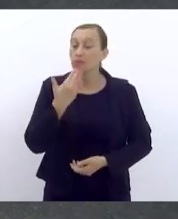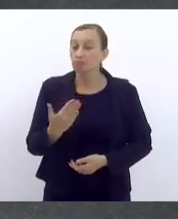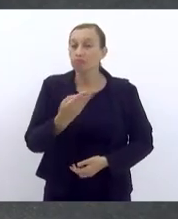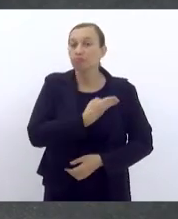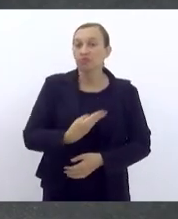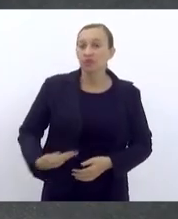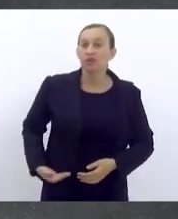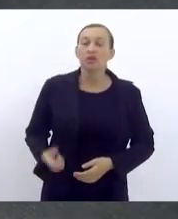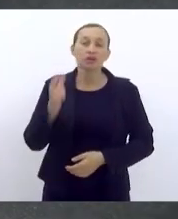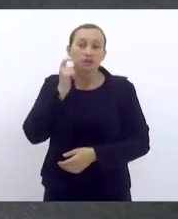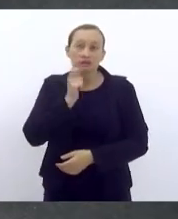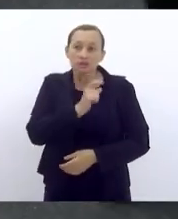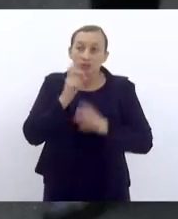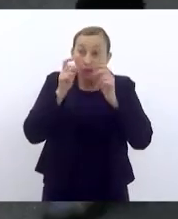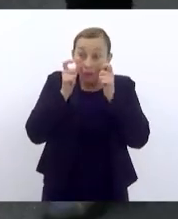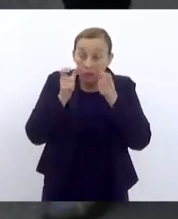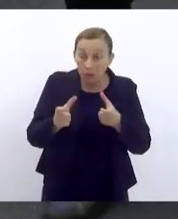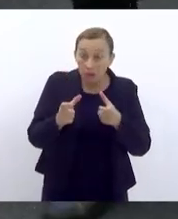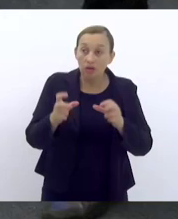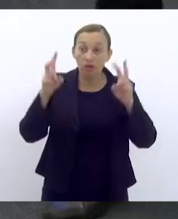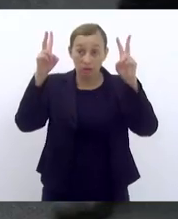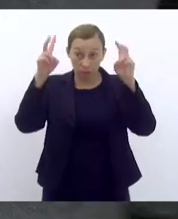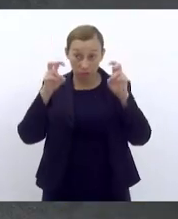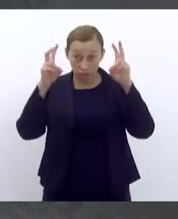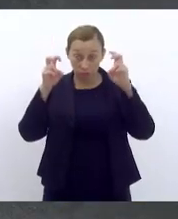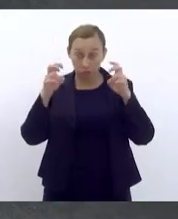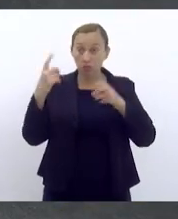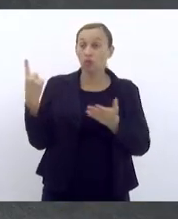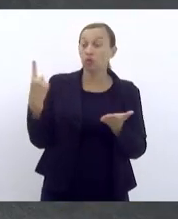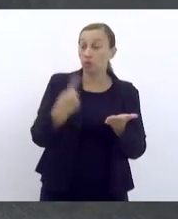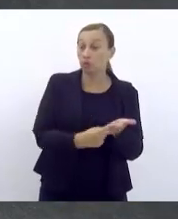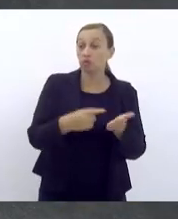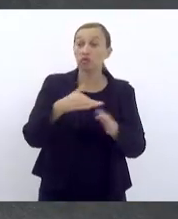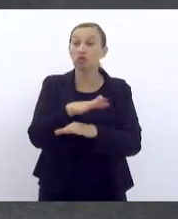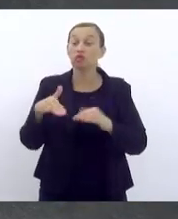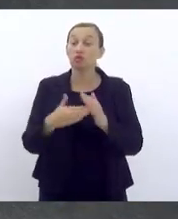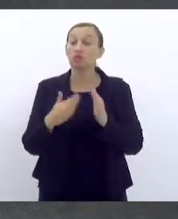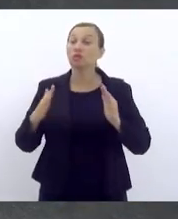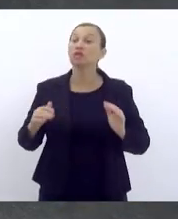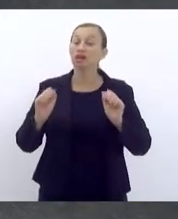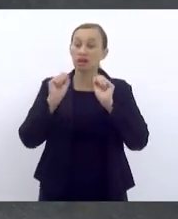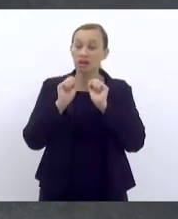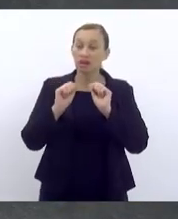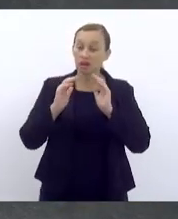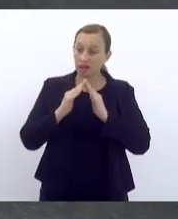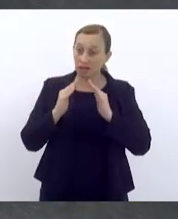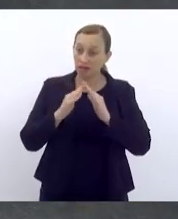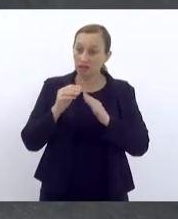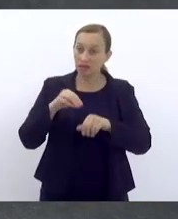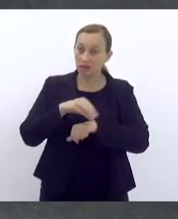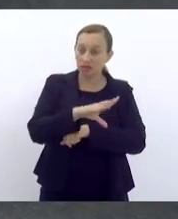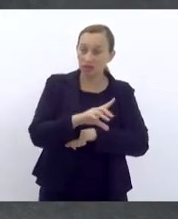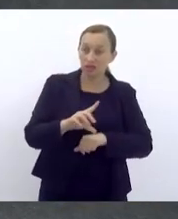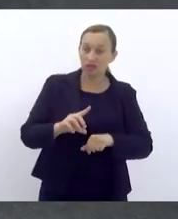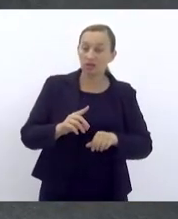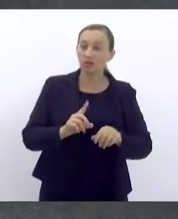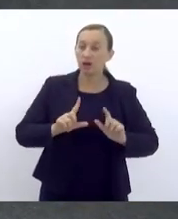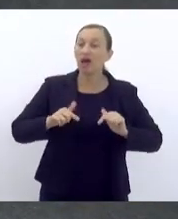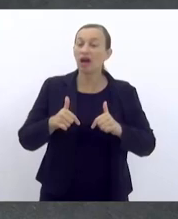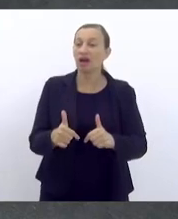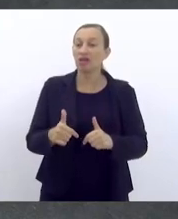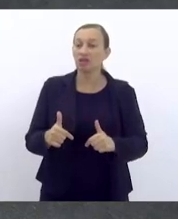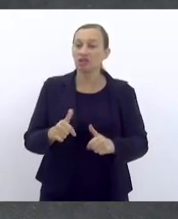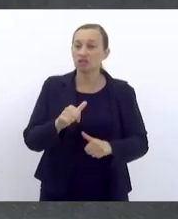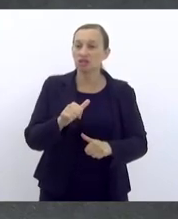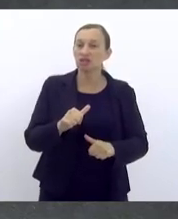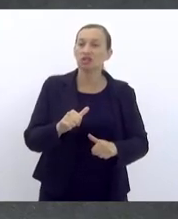governador Cláudio Castro atenção ao assunto e compromisso de toda a Casa para que a indicação saia do papel e se